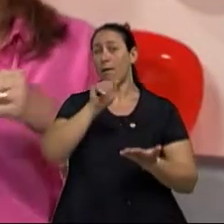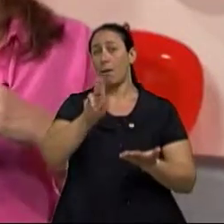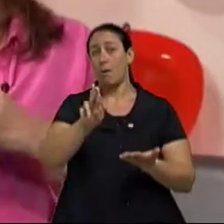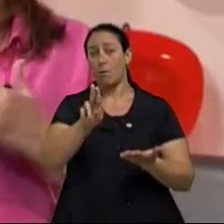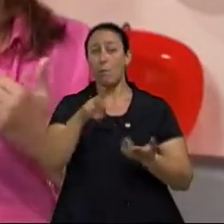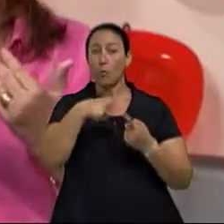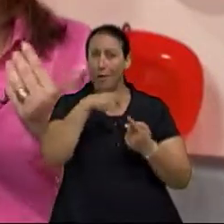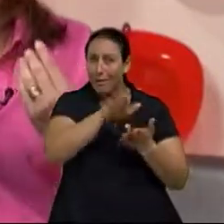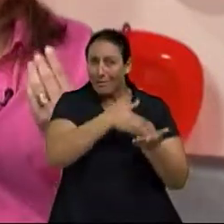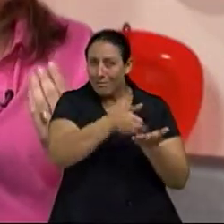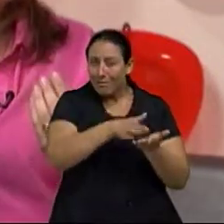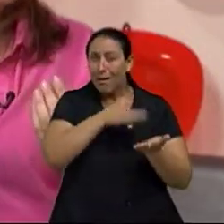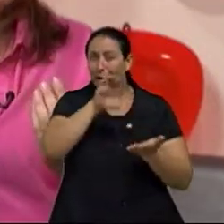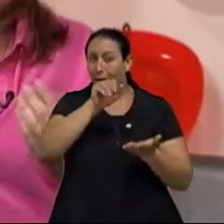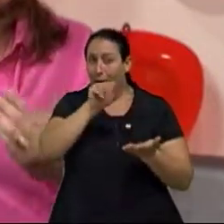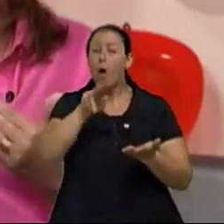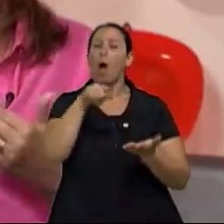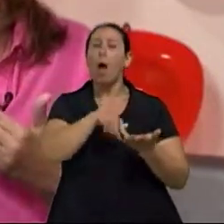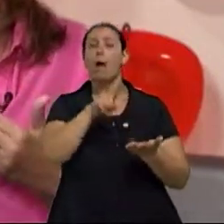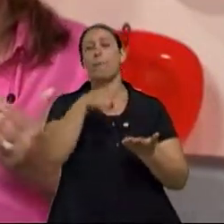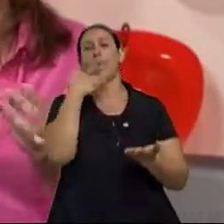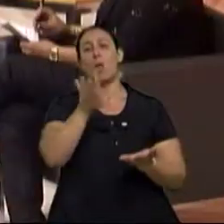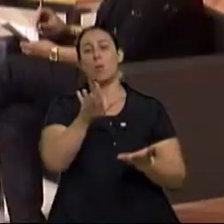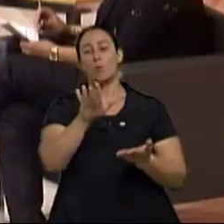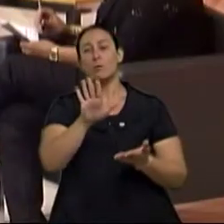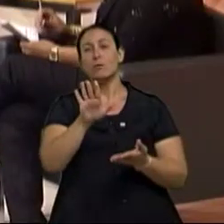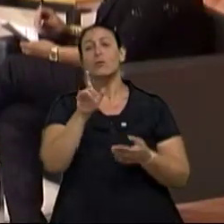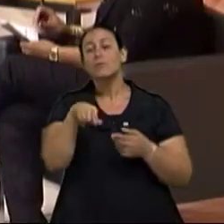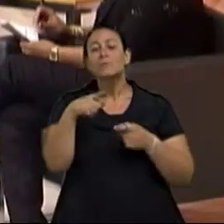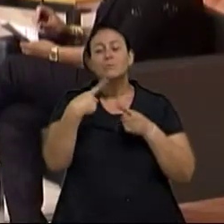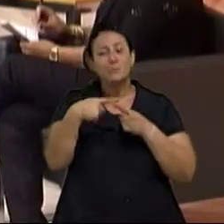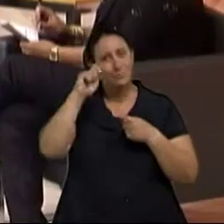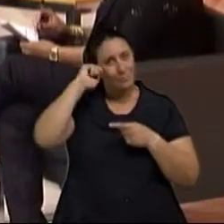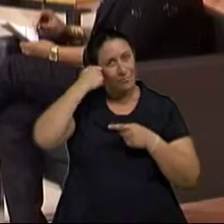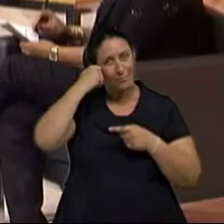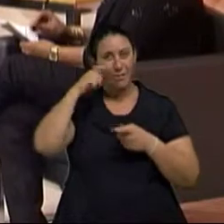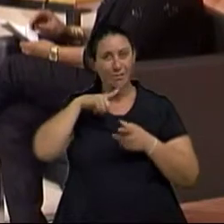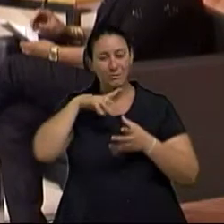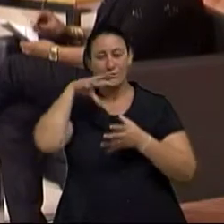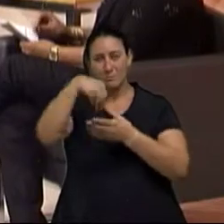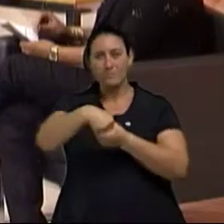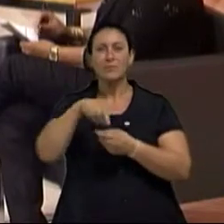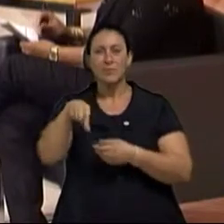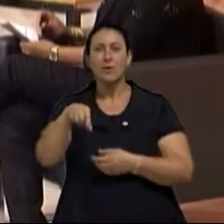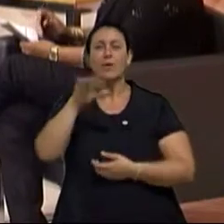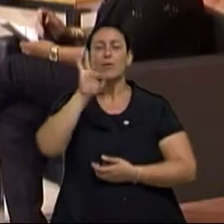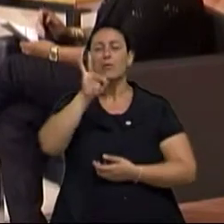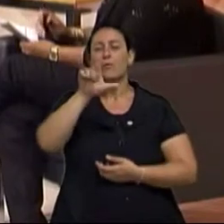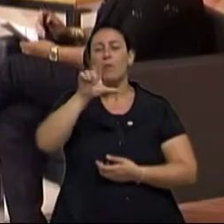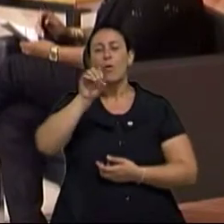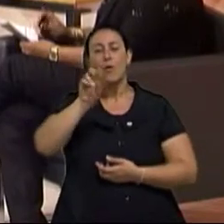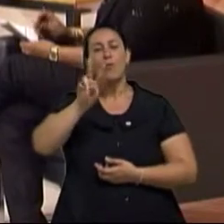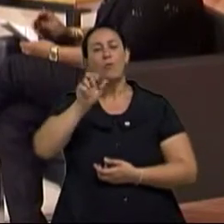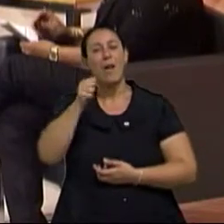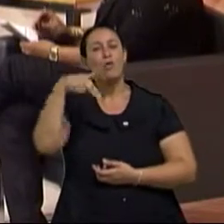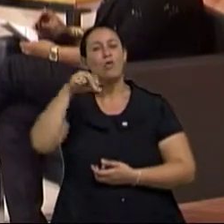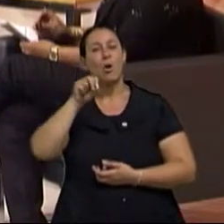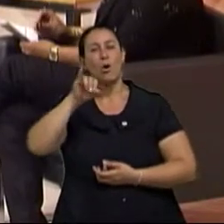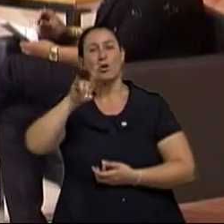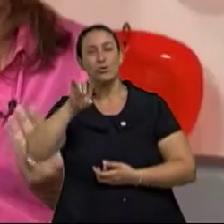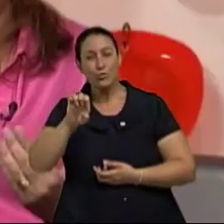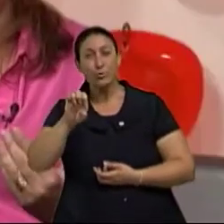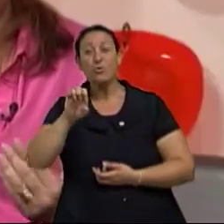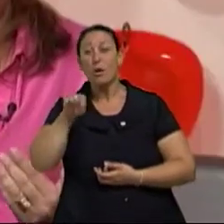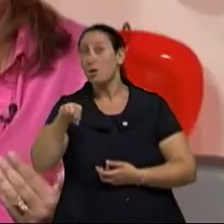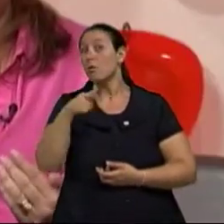isso ele é branco. Ele não tem a parte escura, que é onde estão os flavonoides antioxidantes, que tem os maiores benefícios.